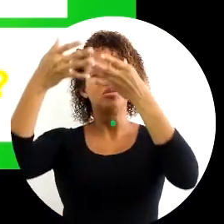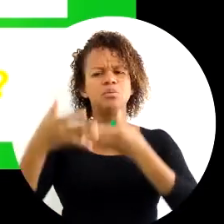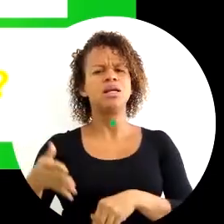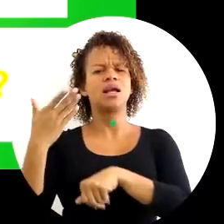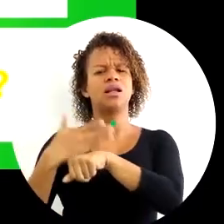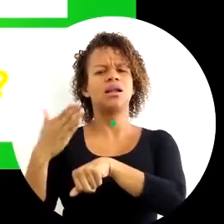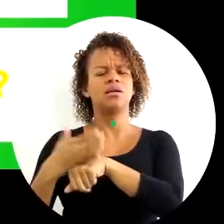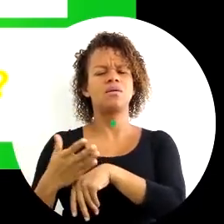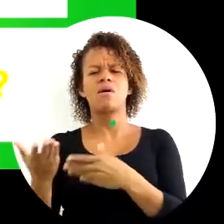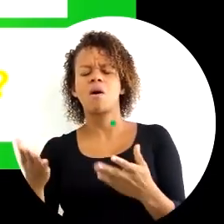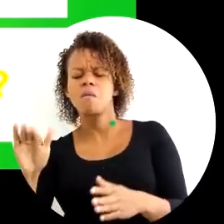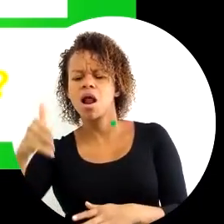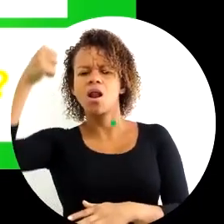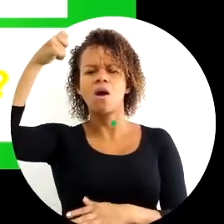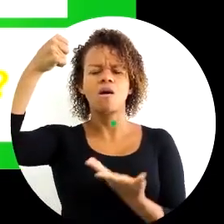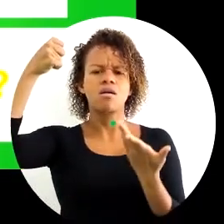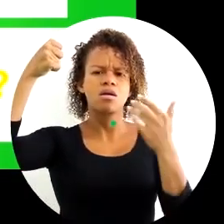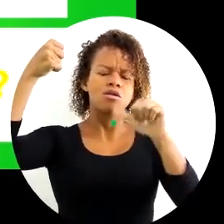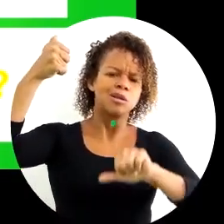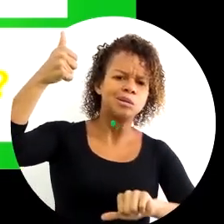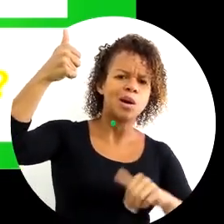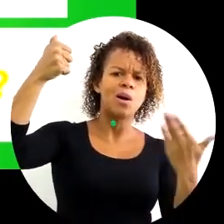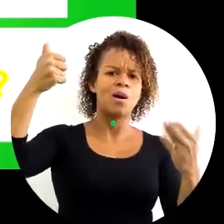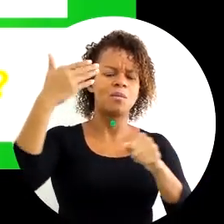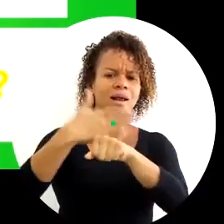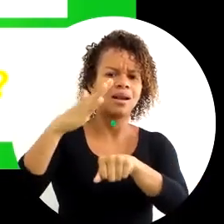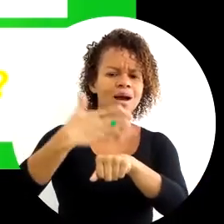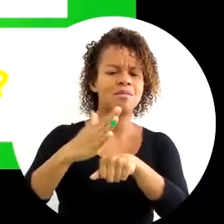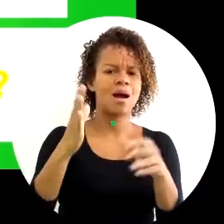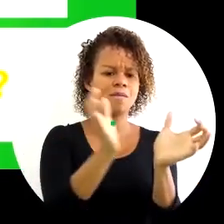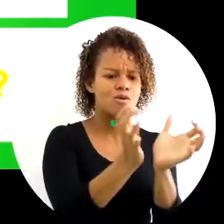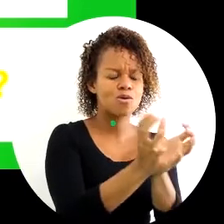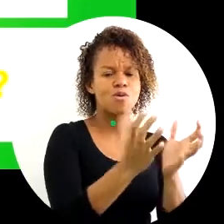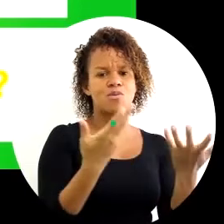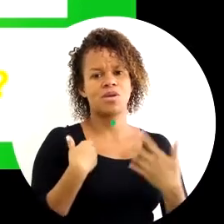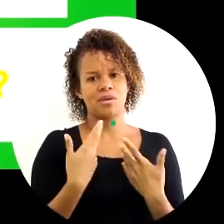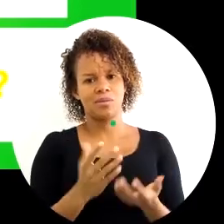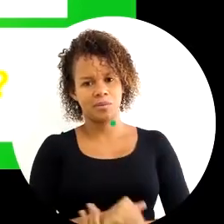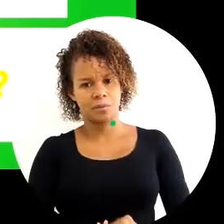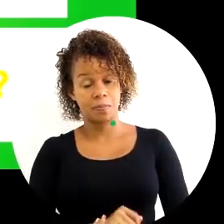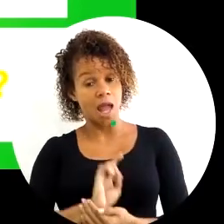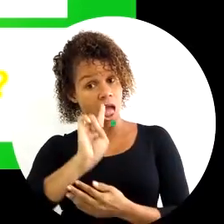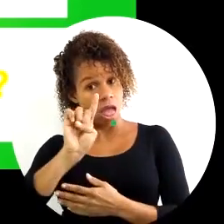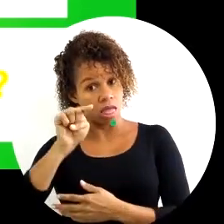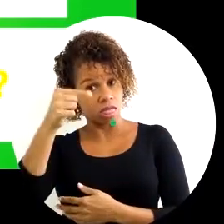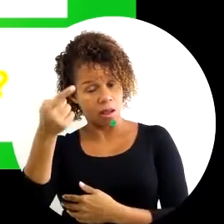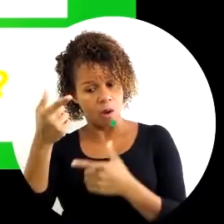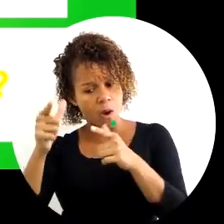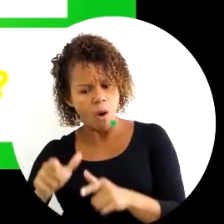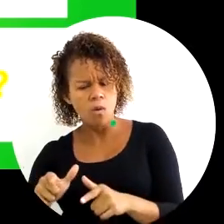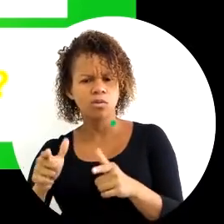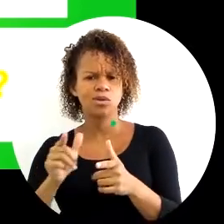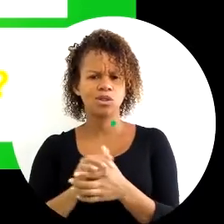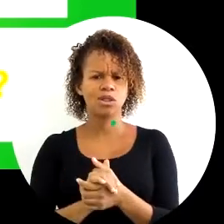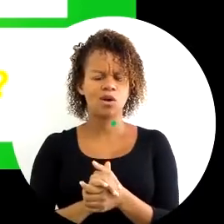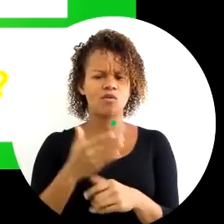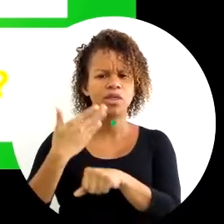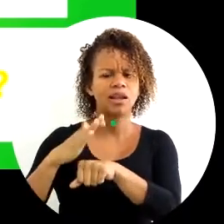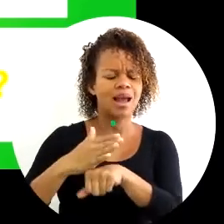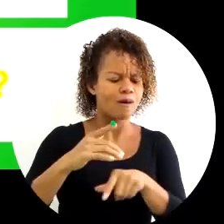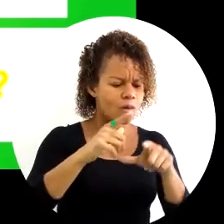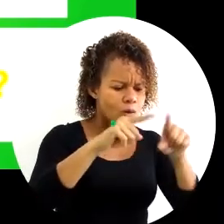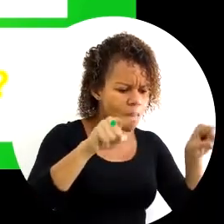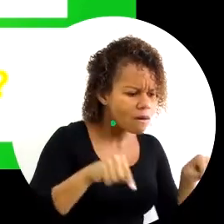justifica? Qual é o motivo? Quais são os benefícios que o treinamento vai trazer para o meu grupo, para a minha equipe? E depois, onde? Onde eu vou